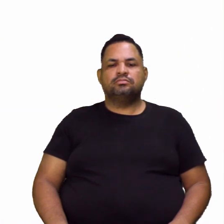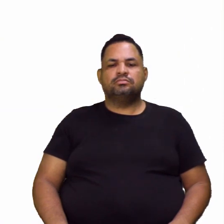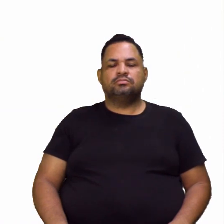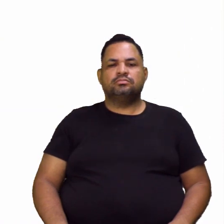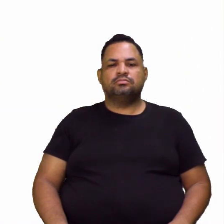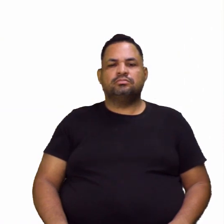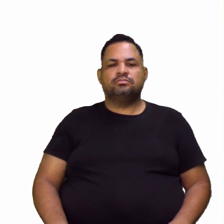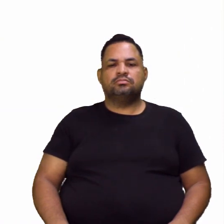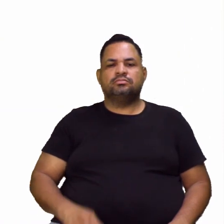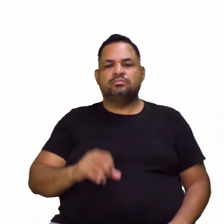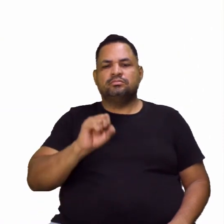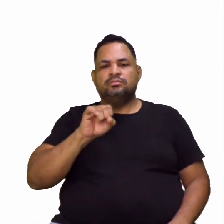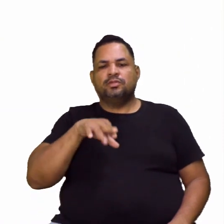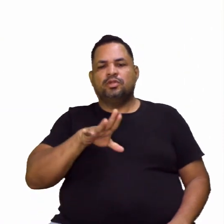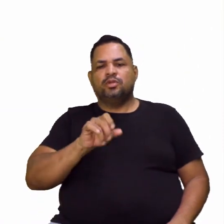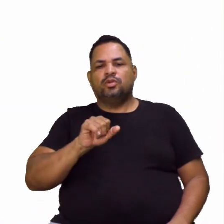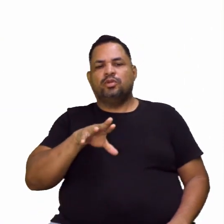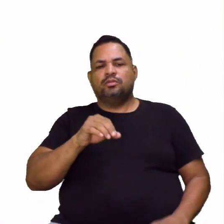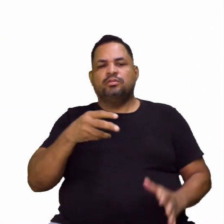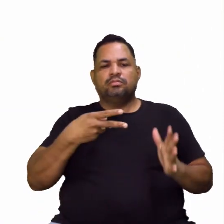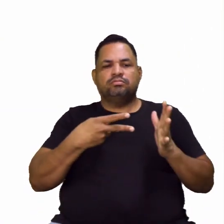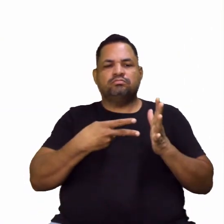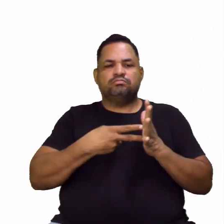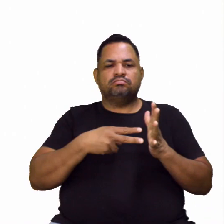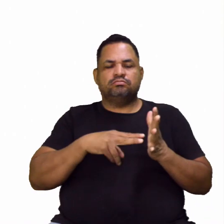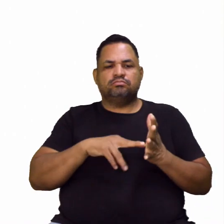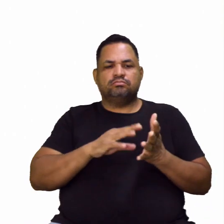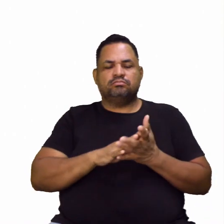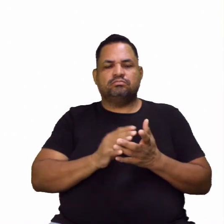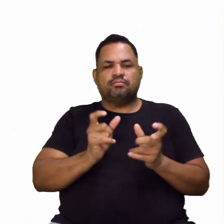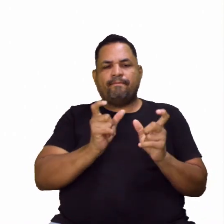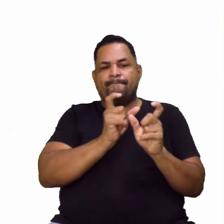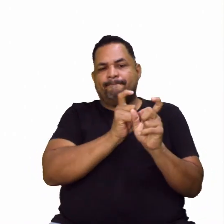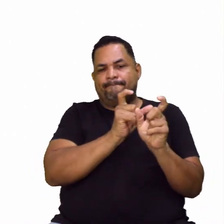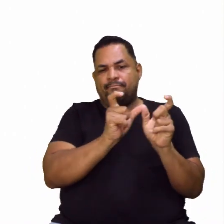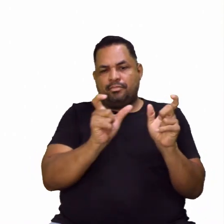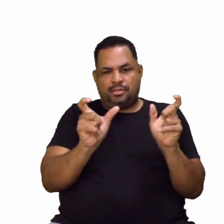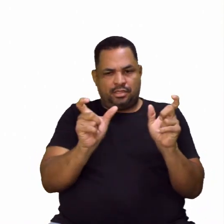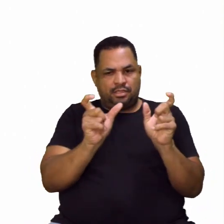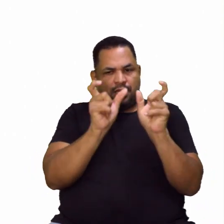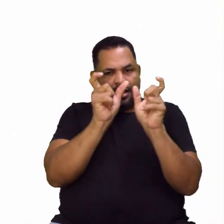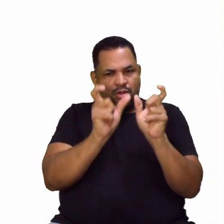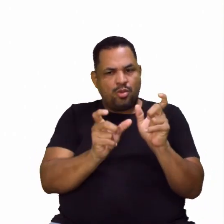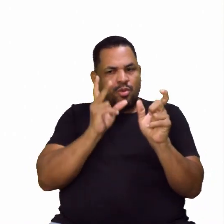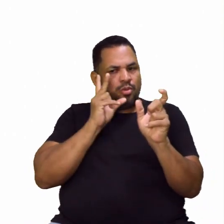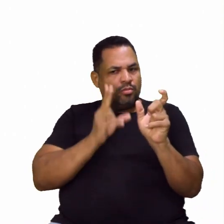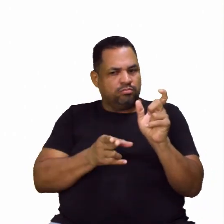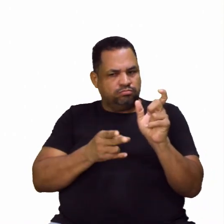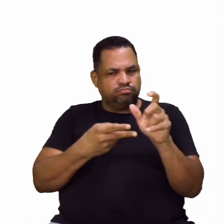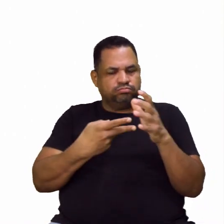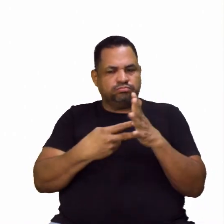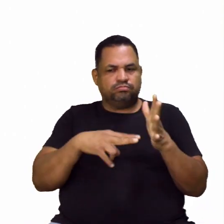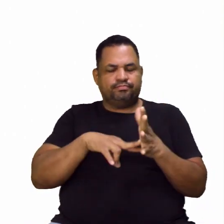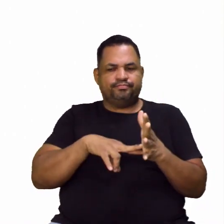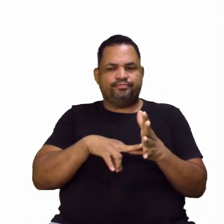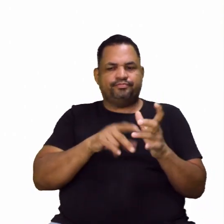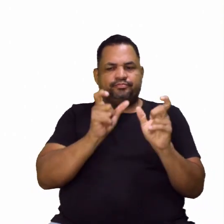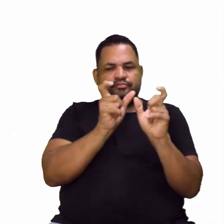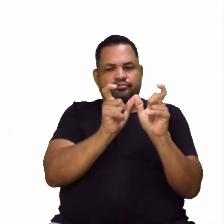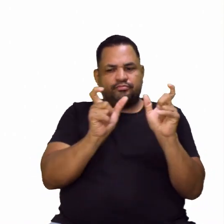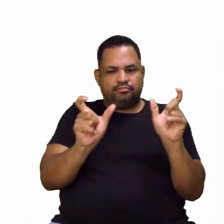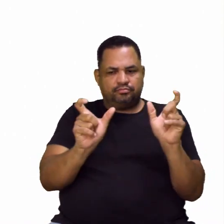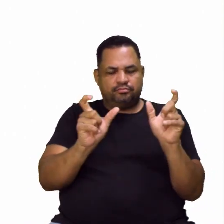Sinônimo, palavra que tem com outra uma semelhança de significação, que